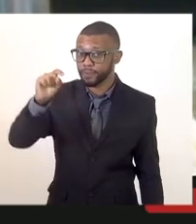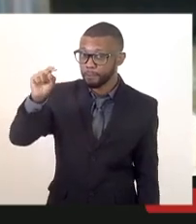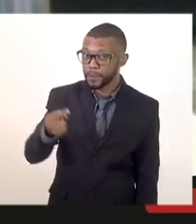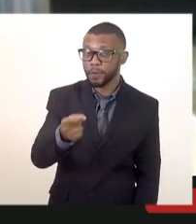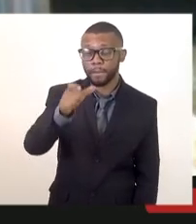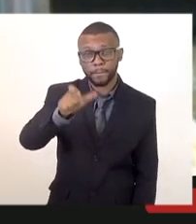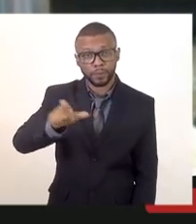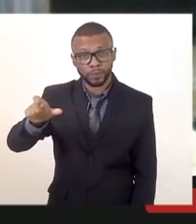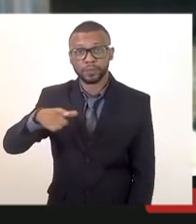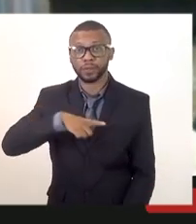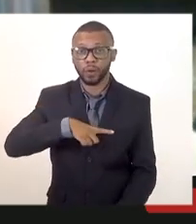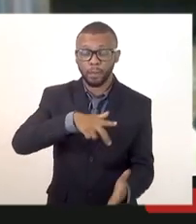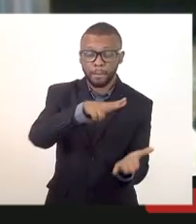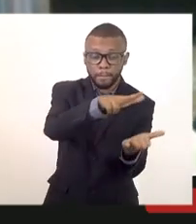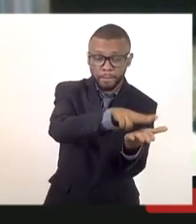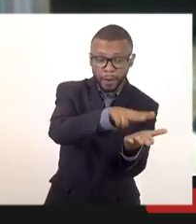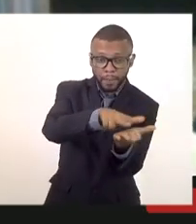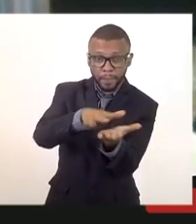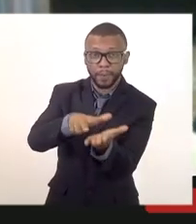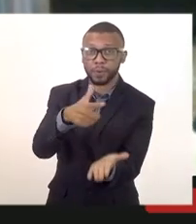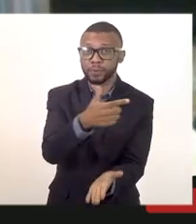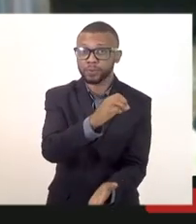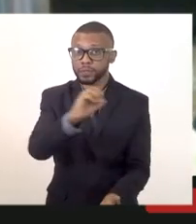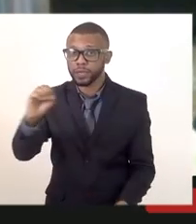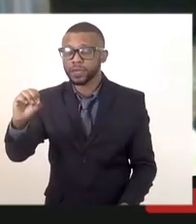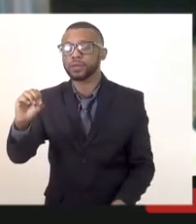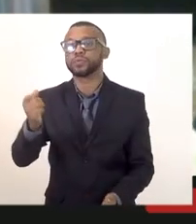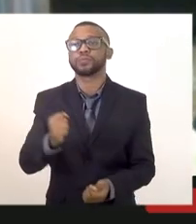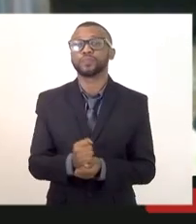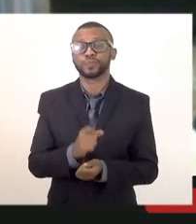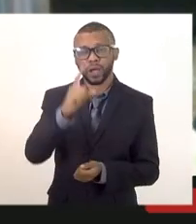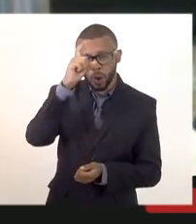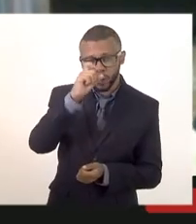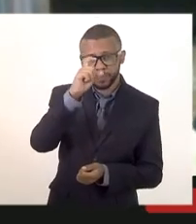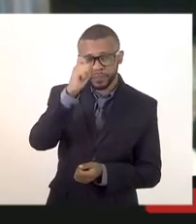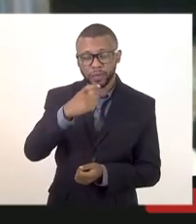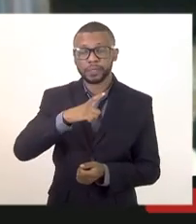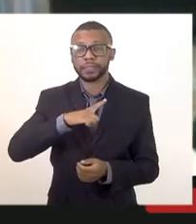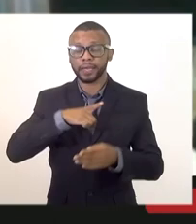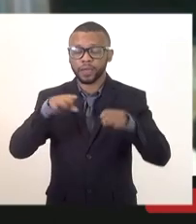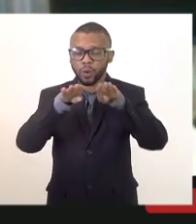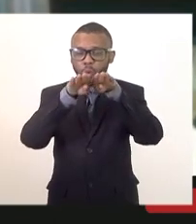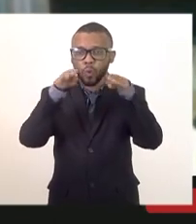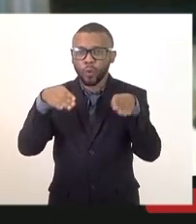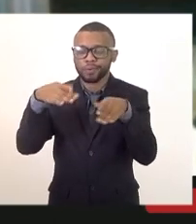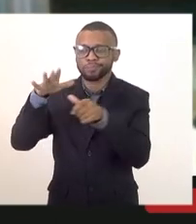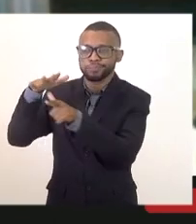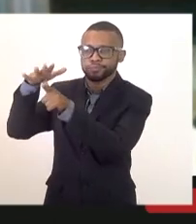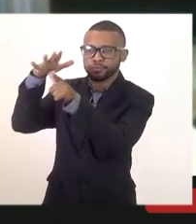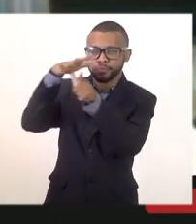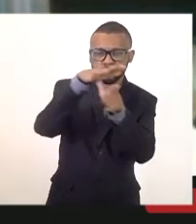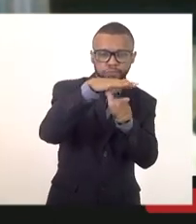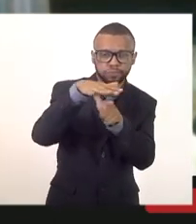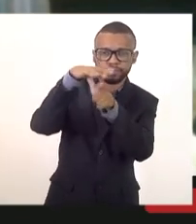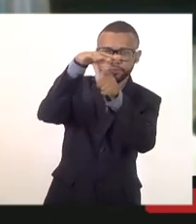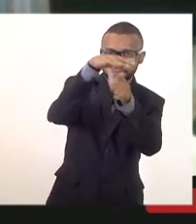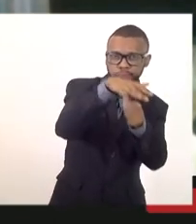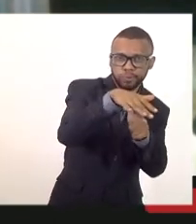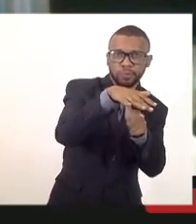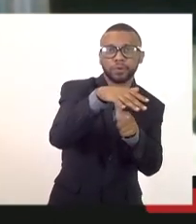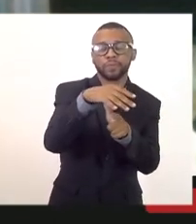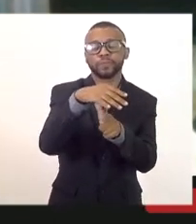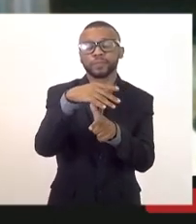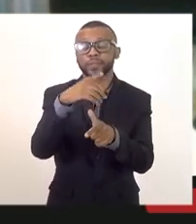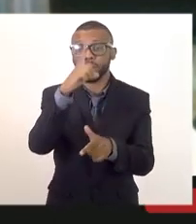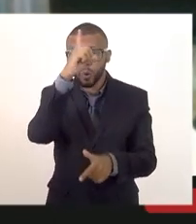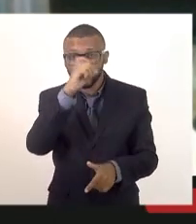200 leitos um hospital com balizamento noturno para helicóptero um hospital que vai estar ali a 180 metros vai